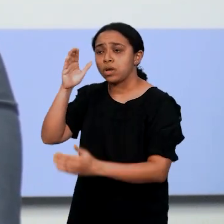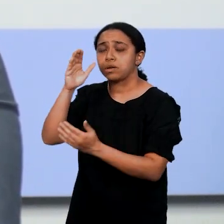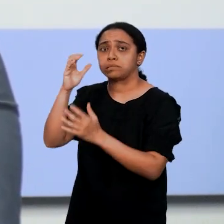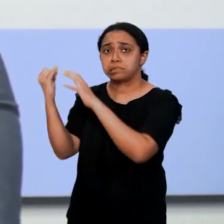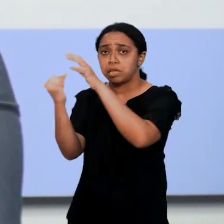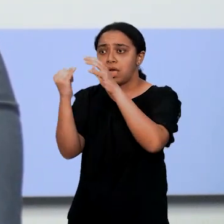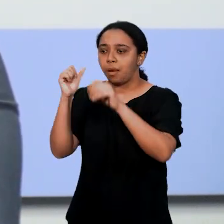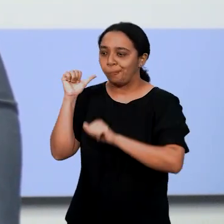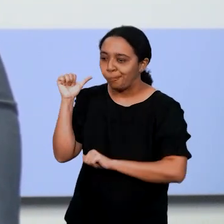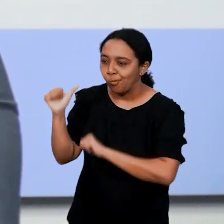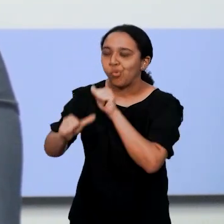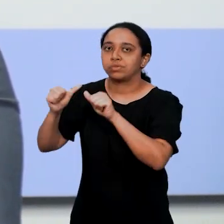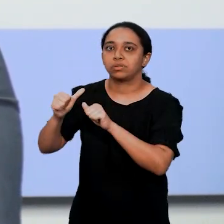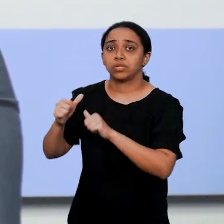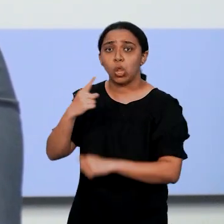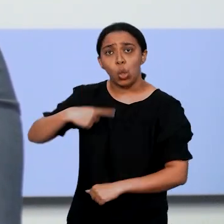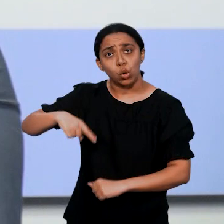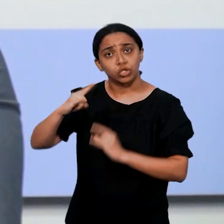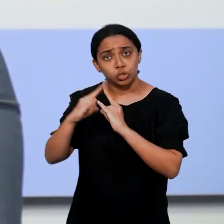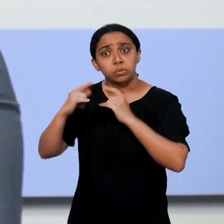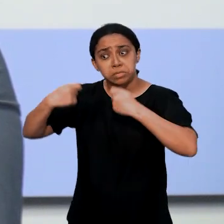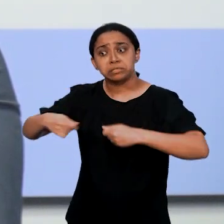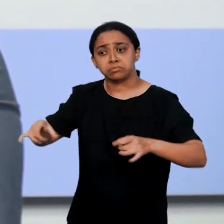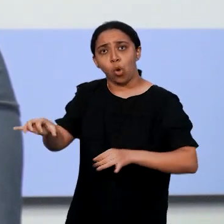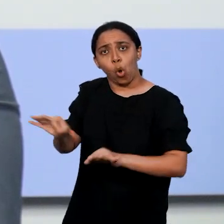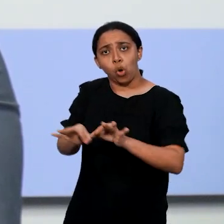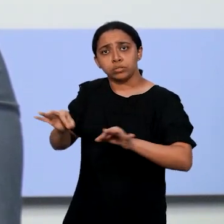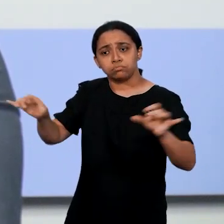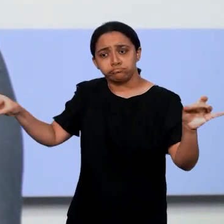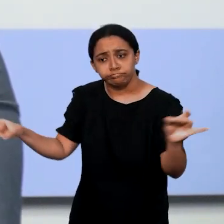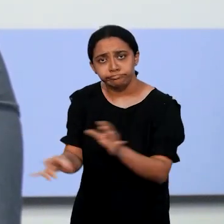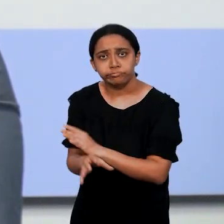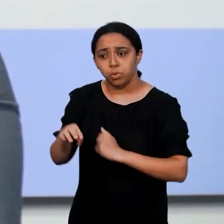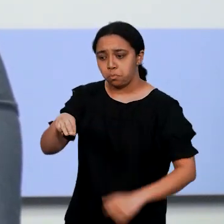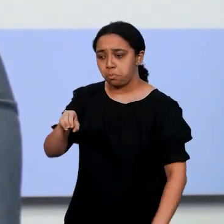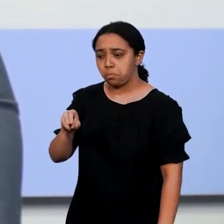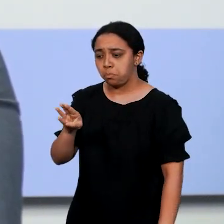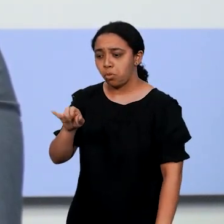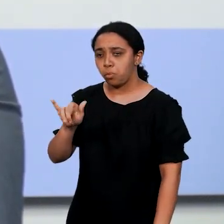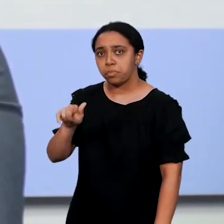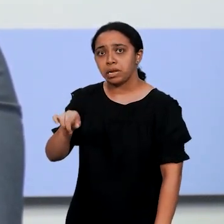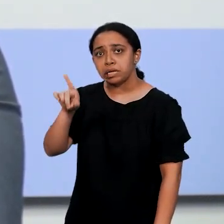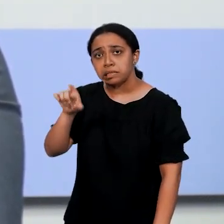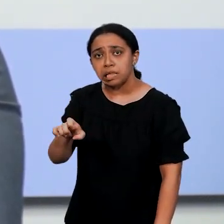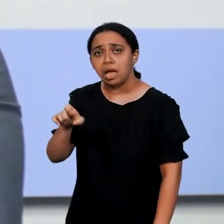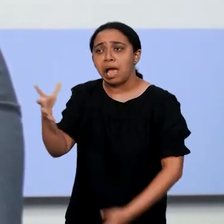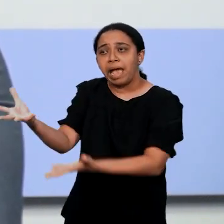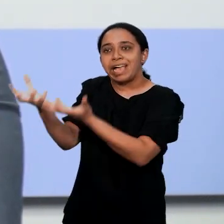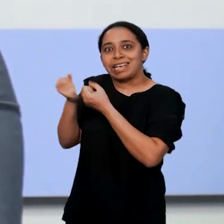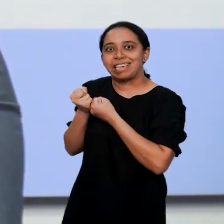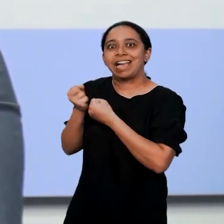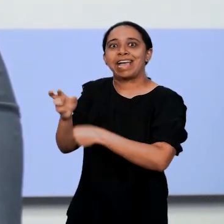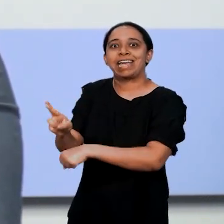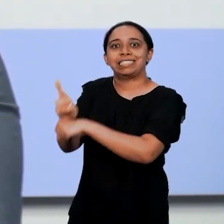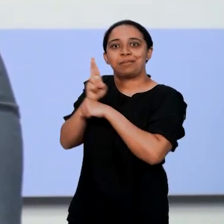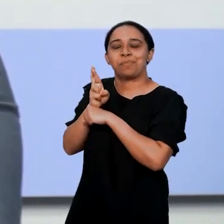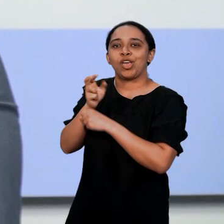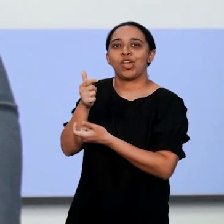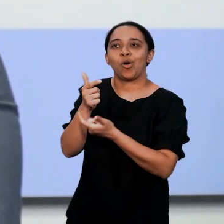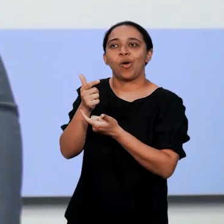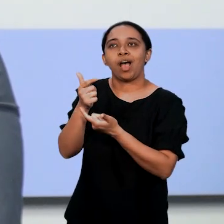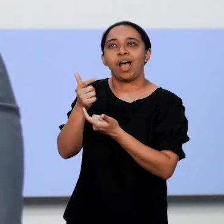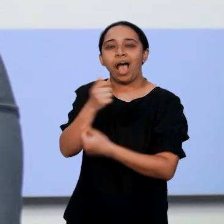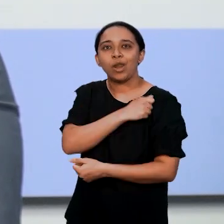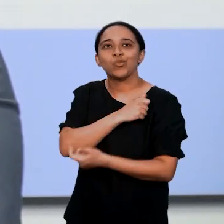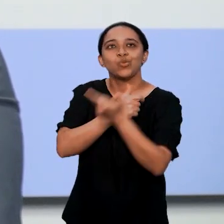internacionalização é uma mudança. E a instituição também precisa se preparar para a mobilidade inbound, que é a mobilidade de receber